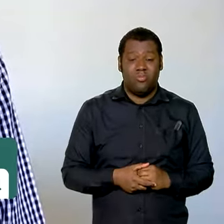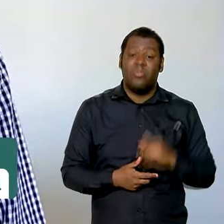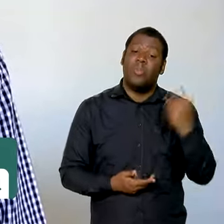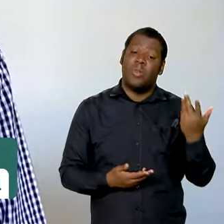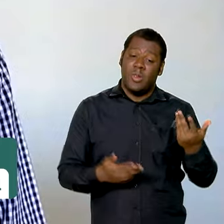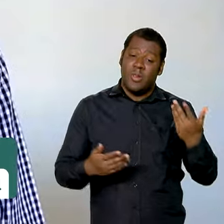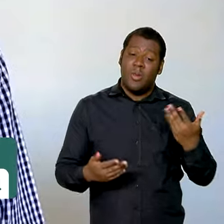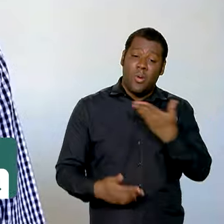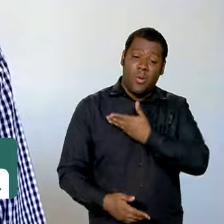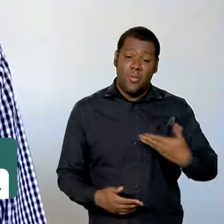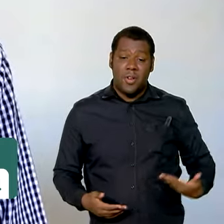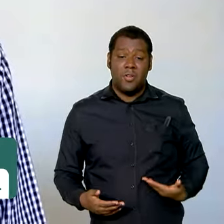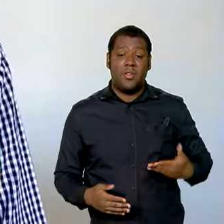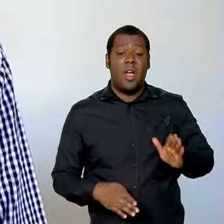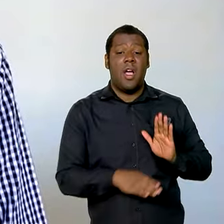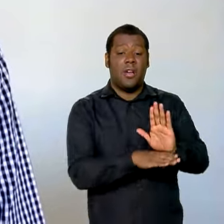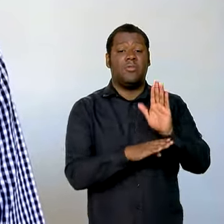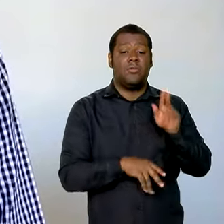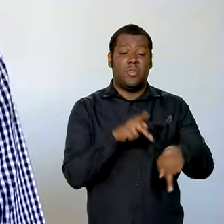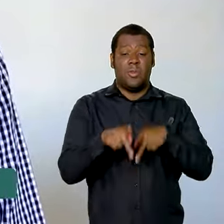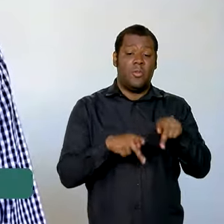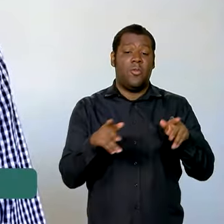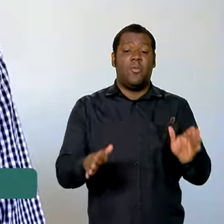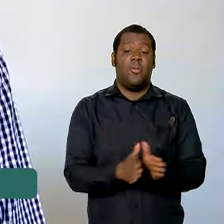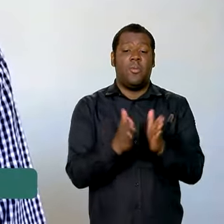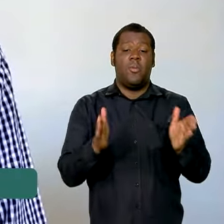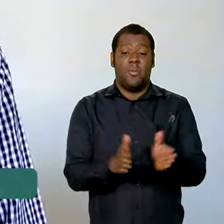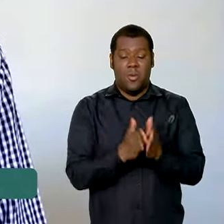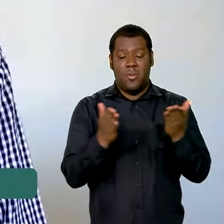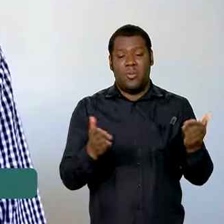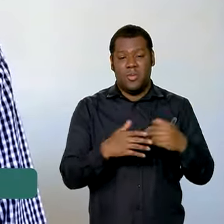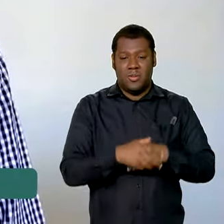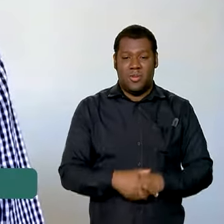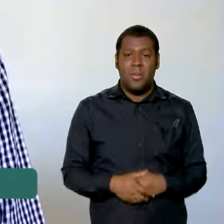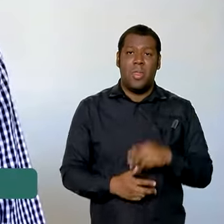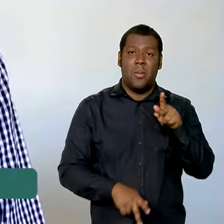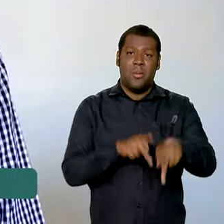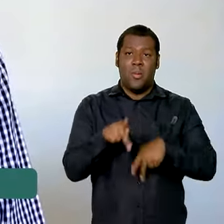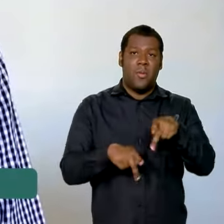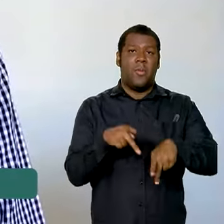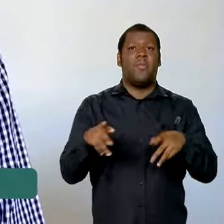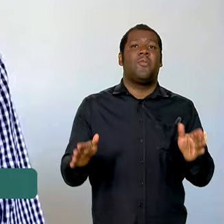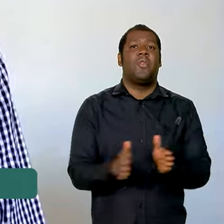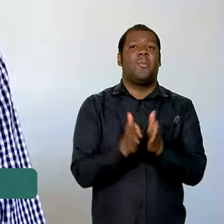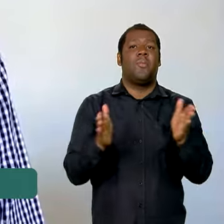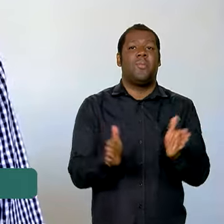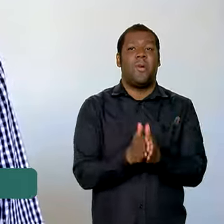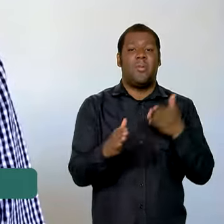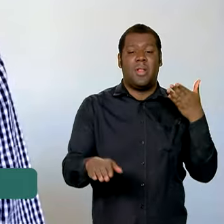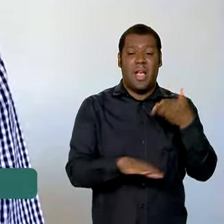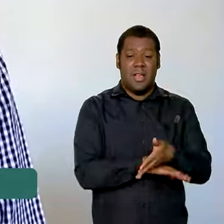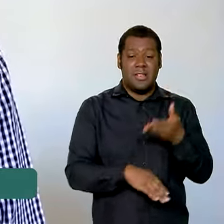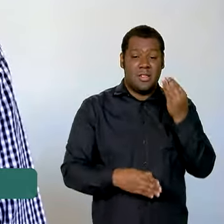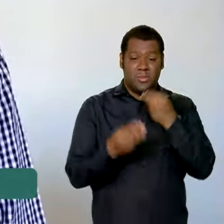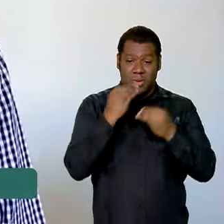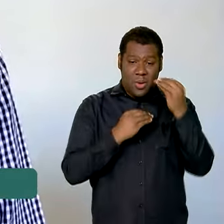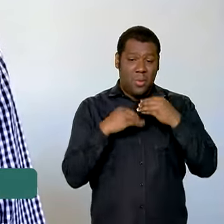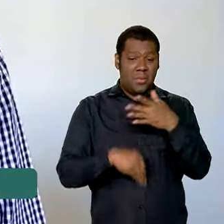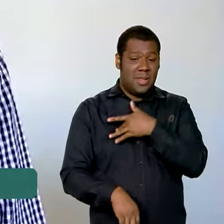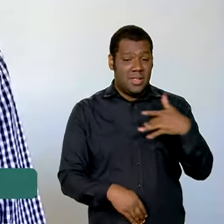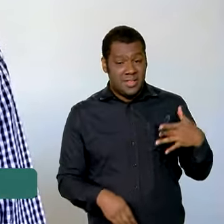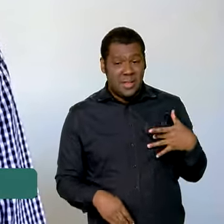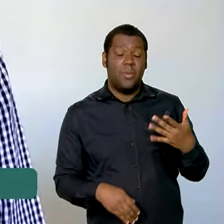ser beneficiados. Um, porque eles vão ter mais acesso a alimentos saudáveis e a preços